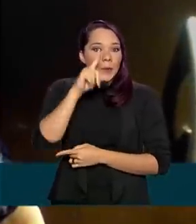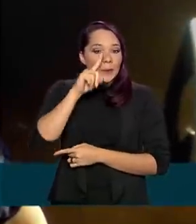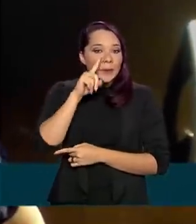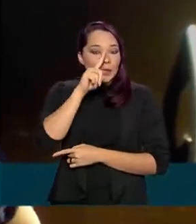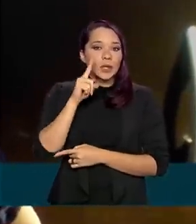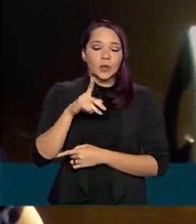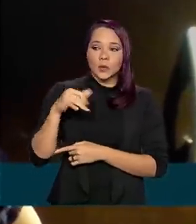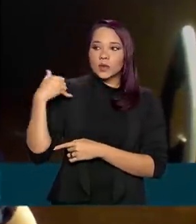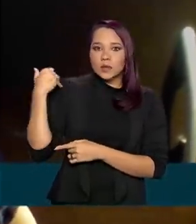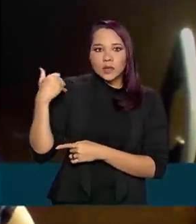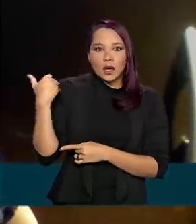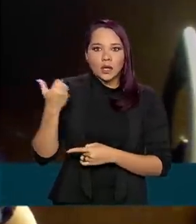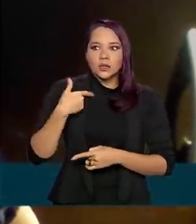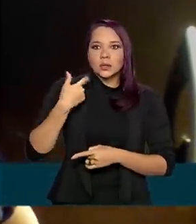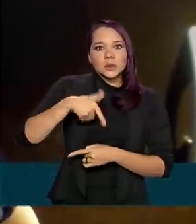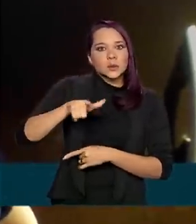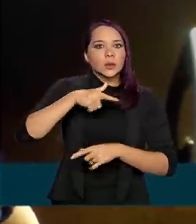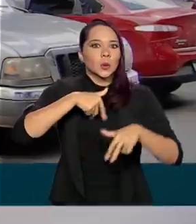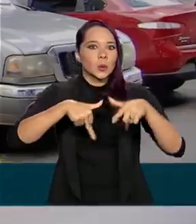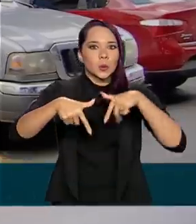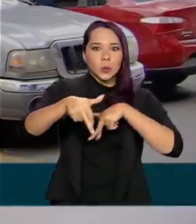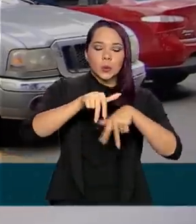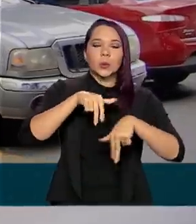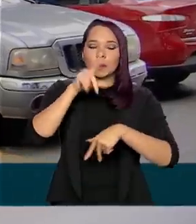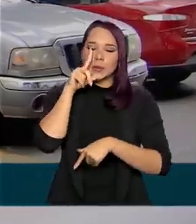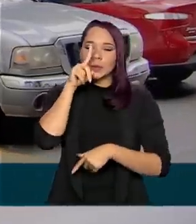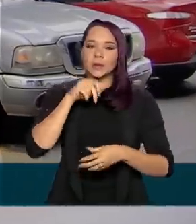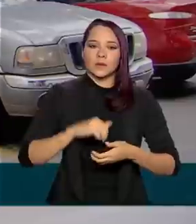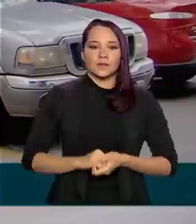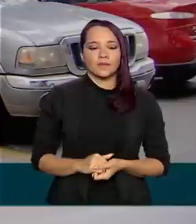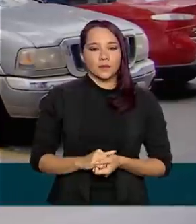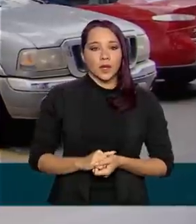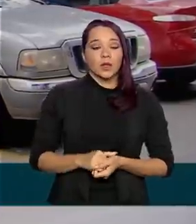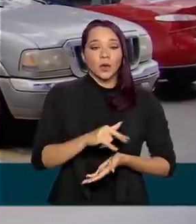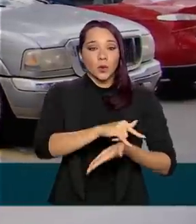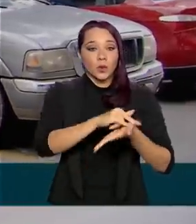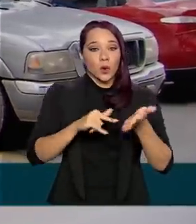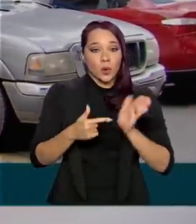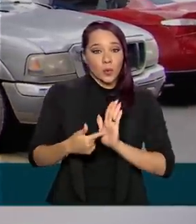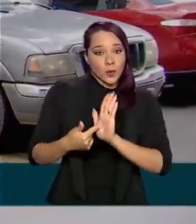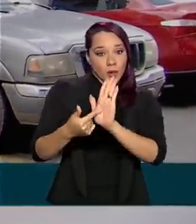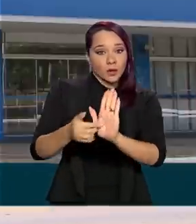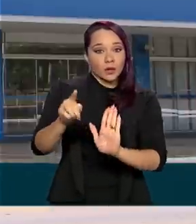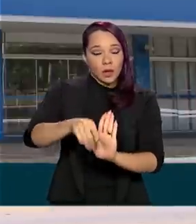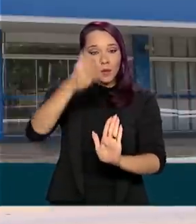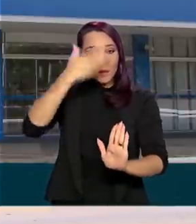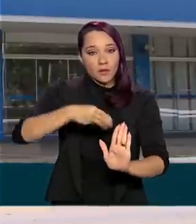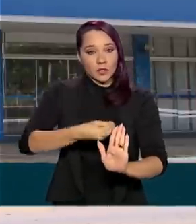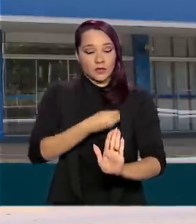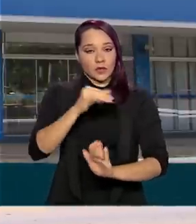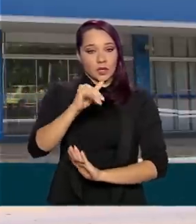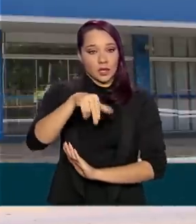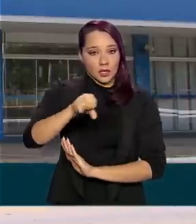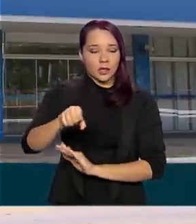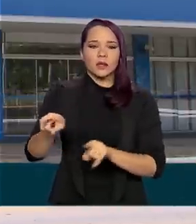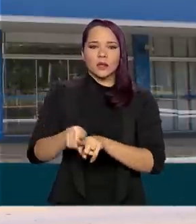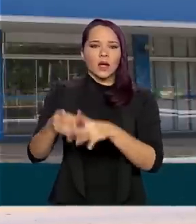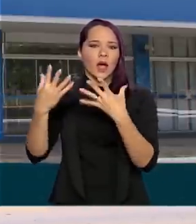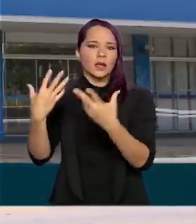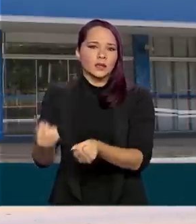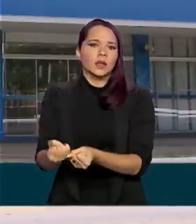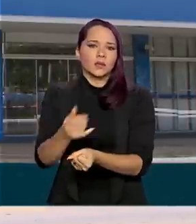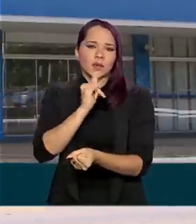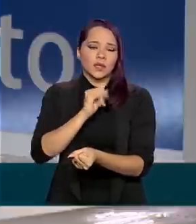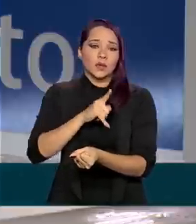nessa idade ficar andando pela rua. A procuração para a prova de vida do INSS também passa a ser aceita nas